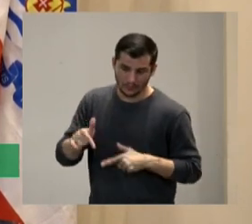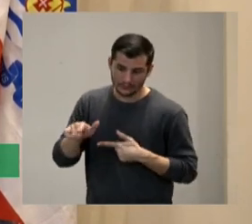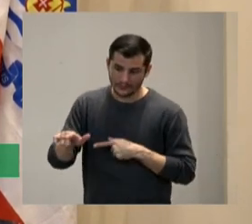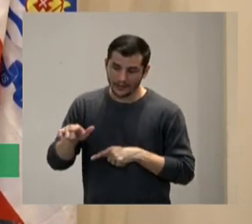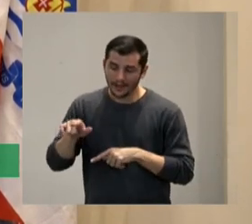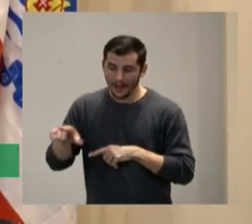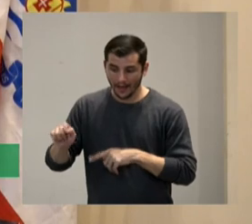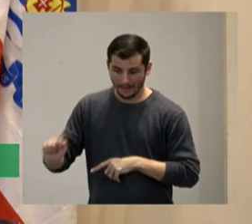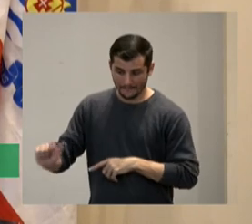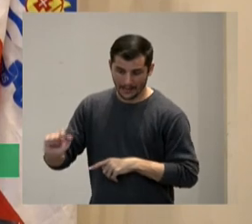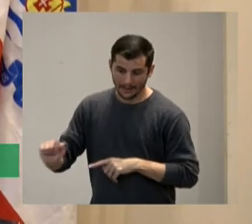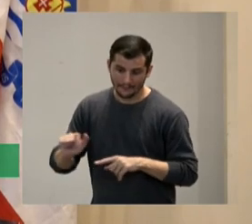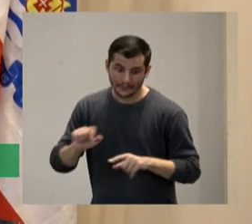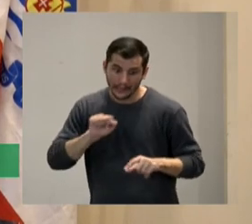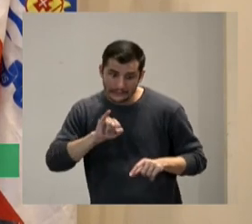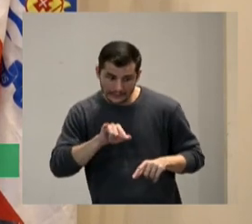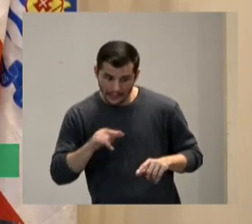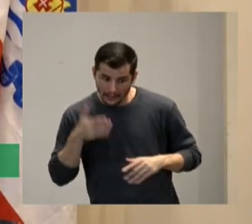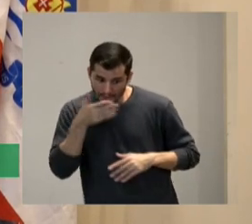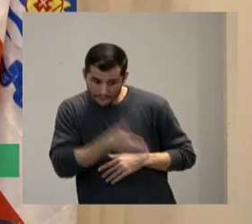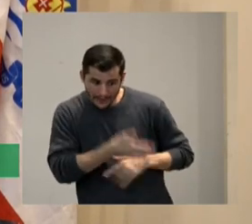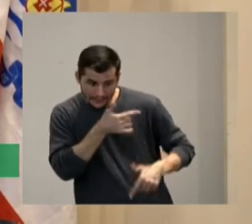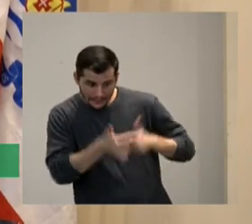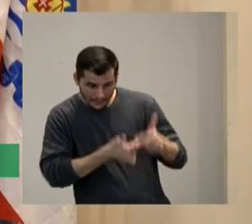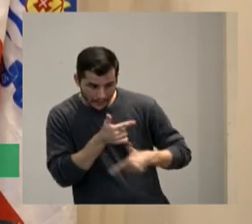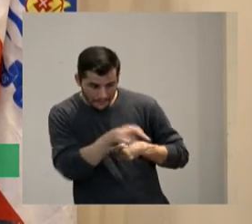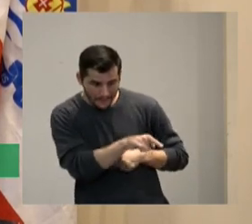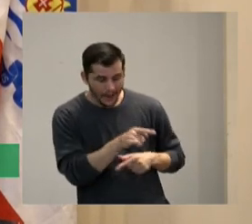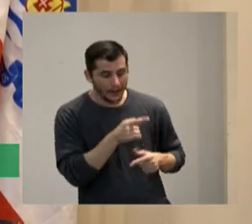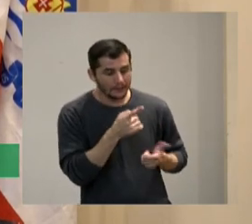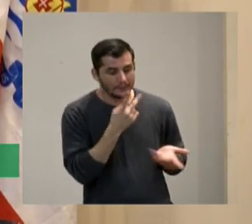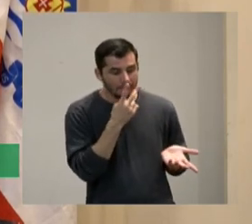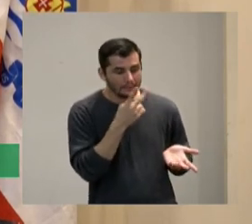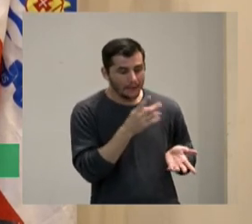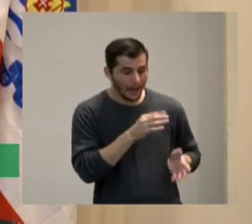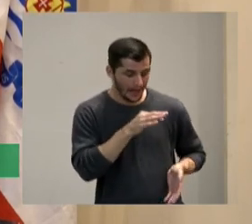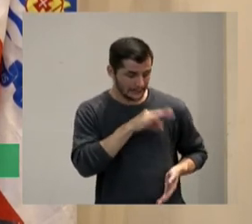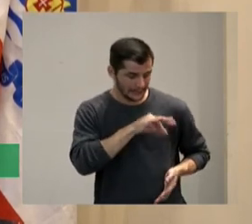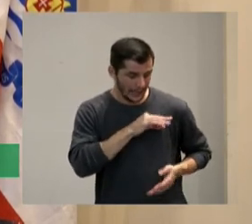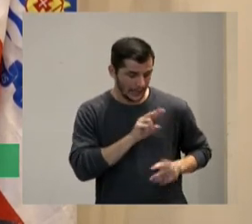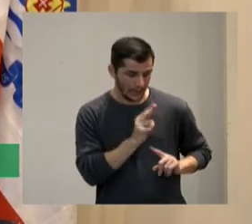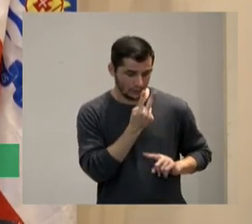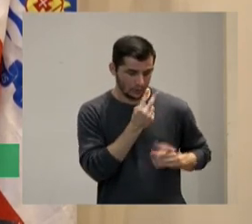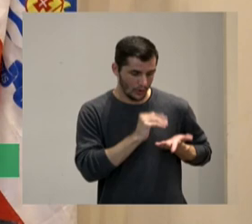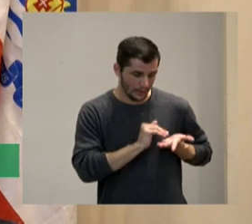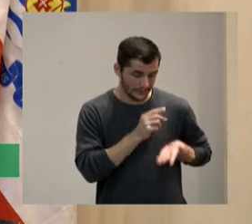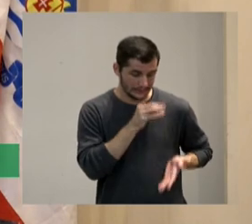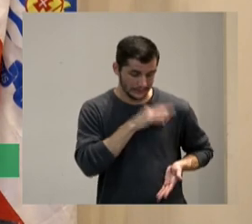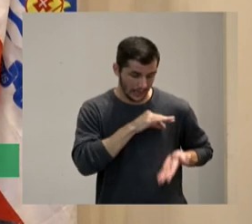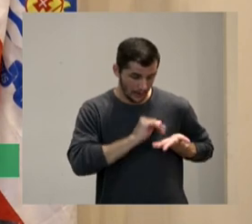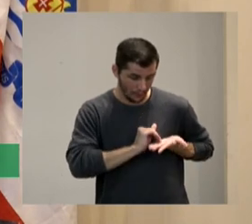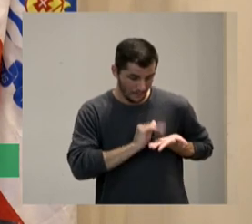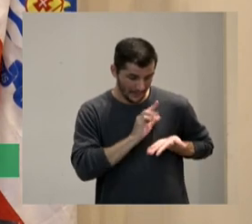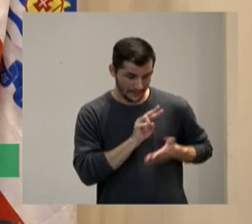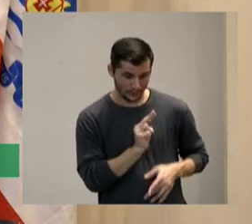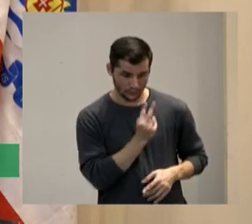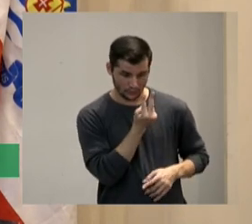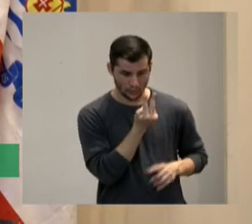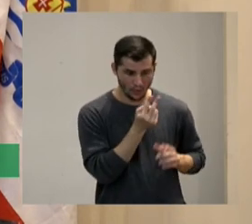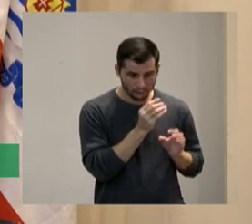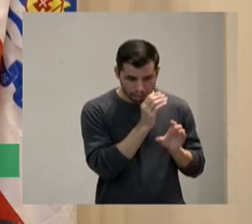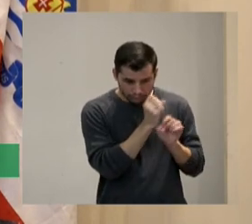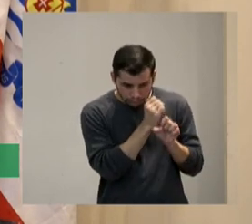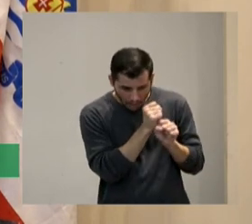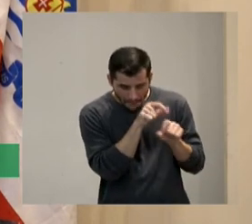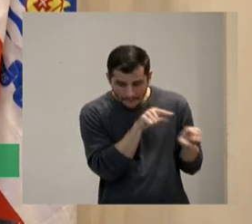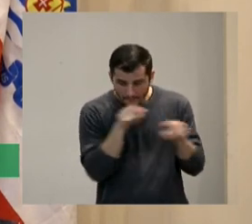trabalhar acho que acima de dois salários mínimos ela perde perdia o benefício agora acho que ela ganha metade né mas a gente sabe que